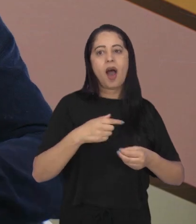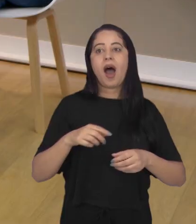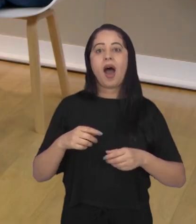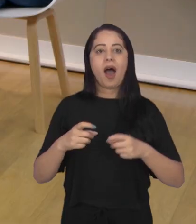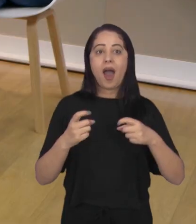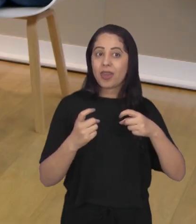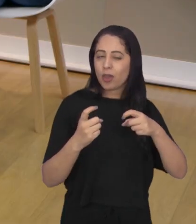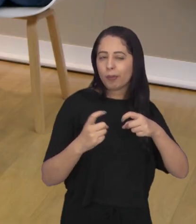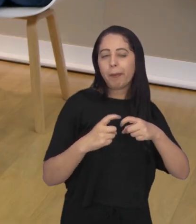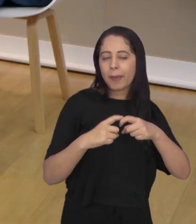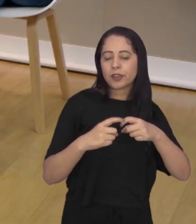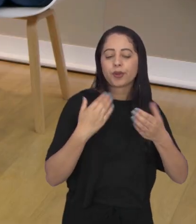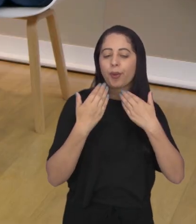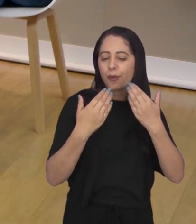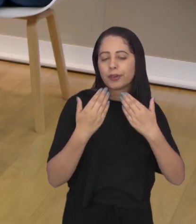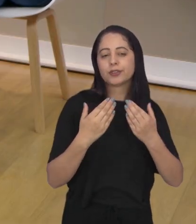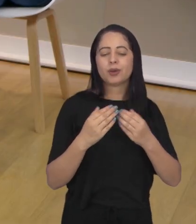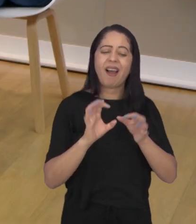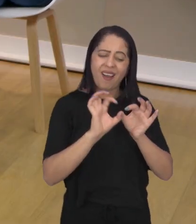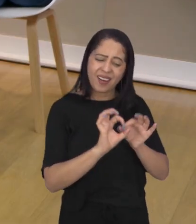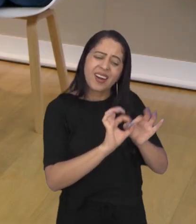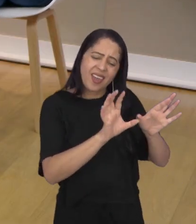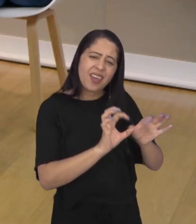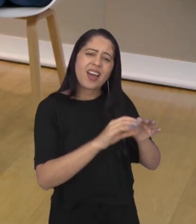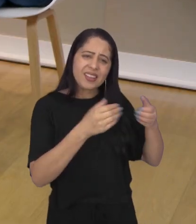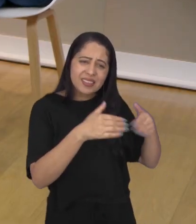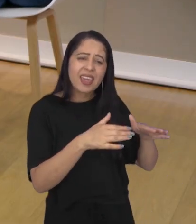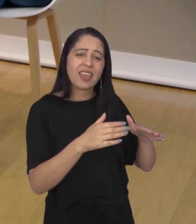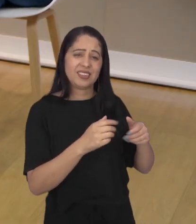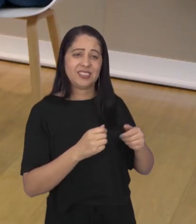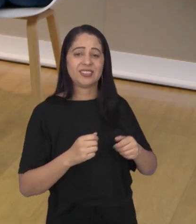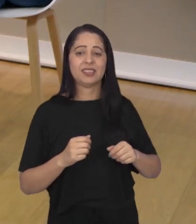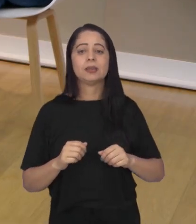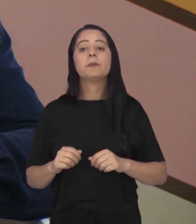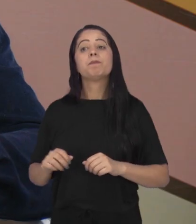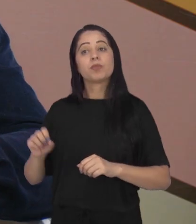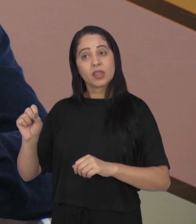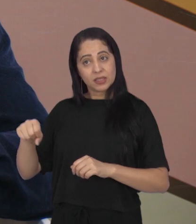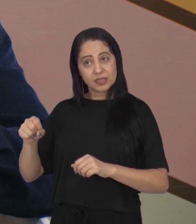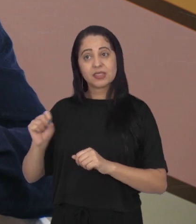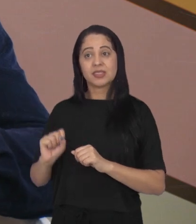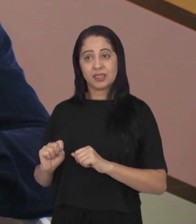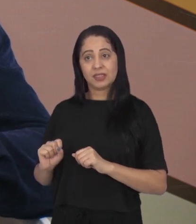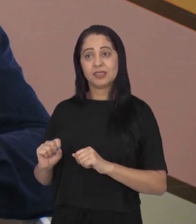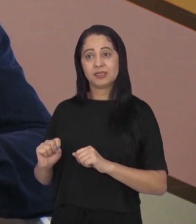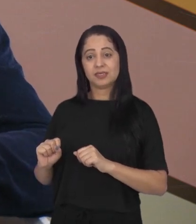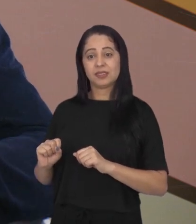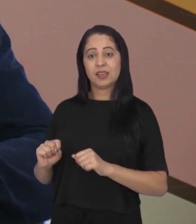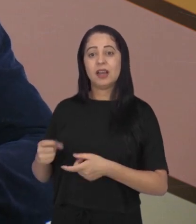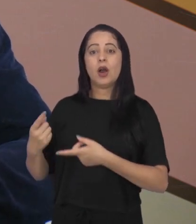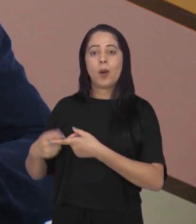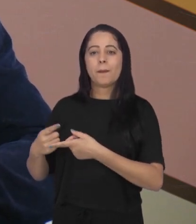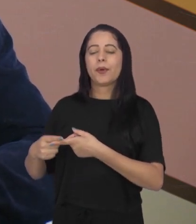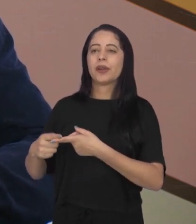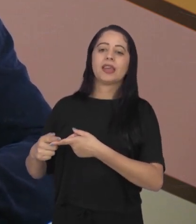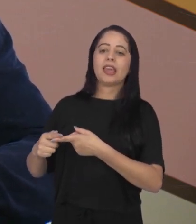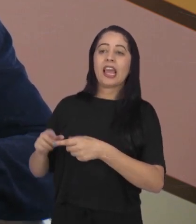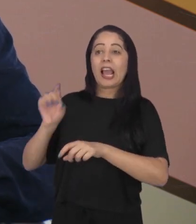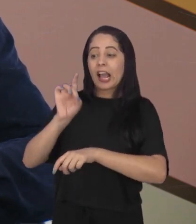Deu para realizar esse desejo? Sim, como eu estava dizendo, né? É uma equipe multidisciplinar. Então, cada um trabalha a partir da sua